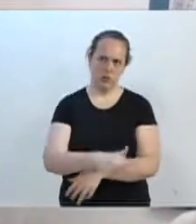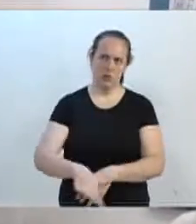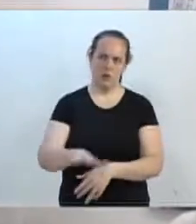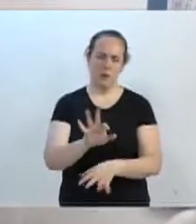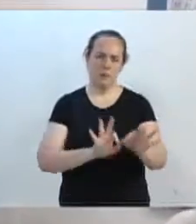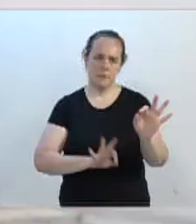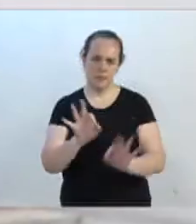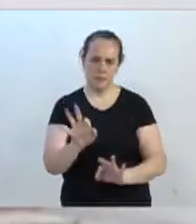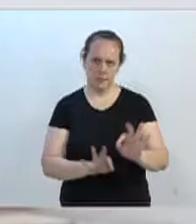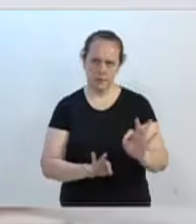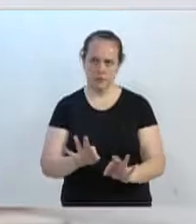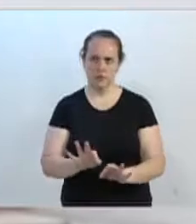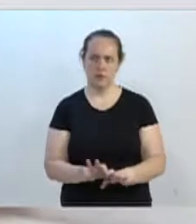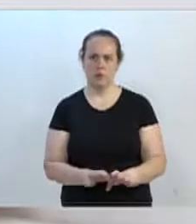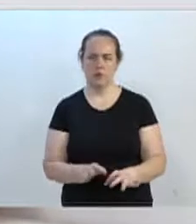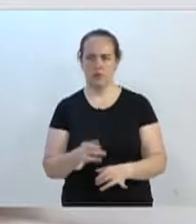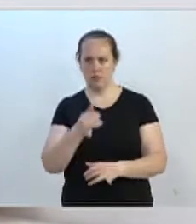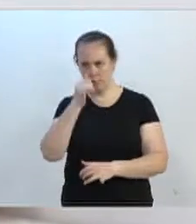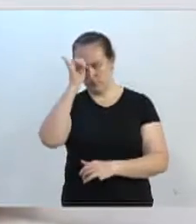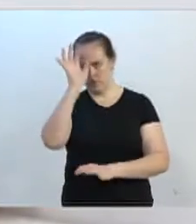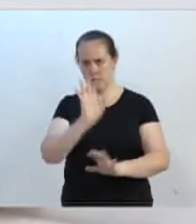preparação e prevenção